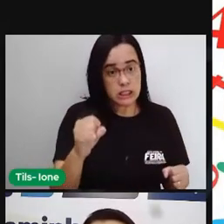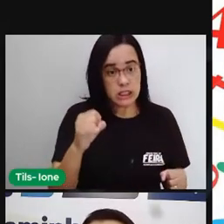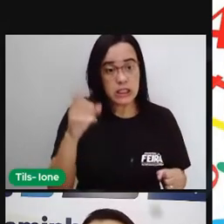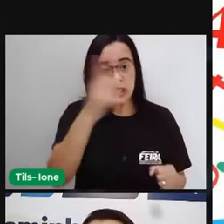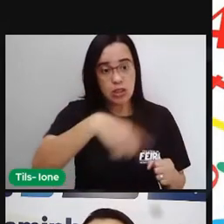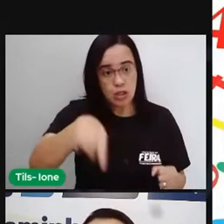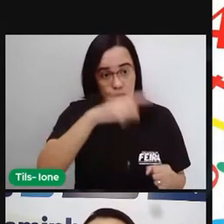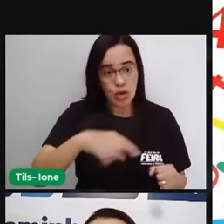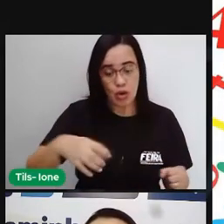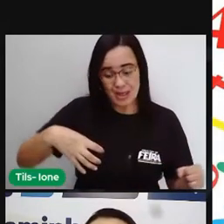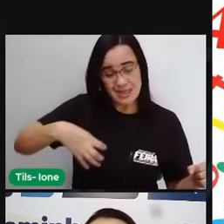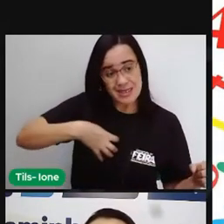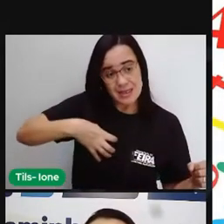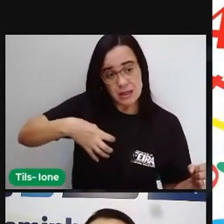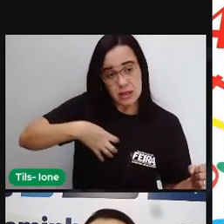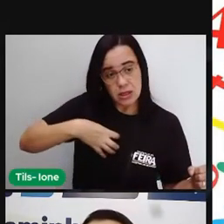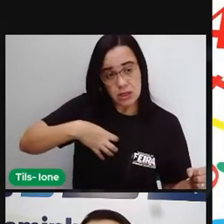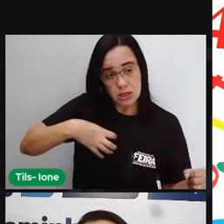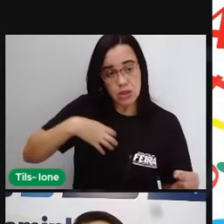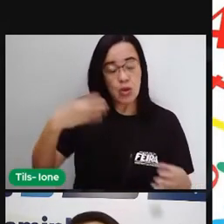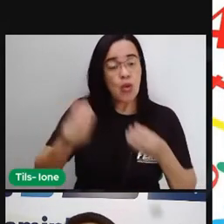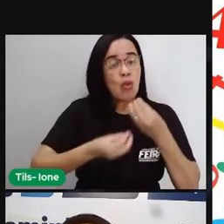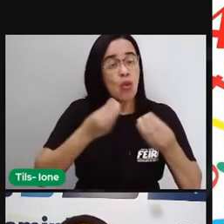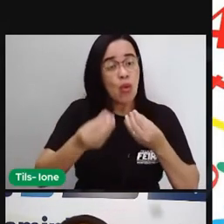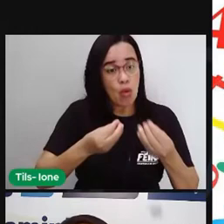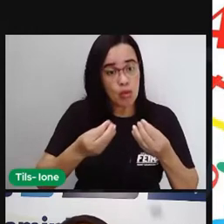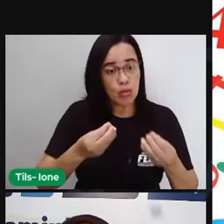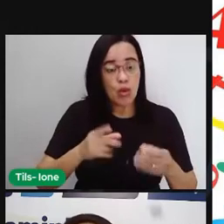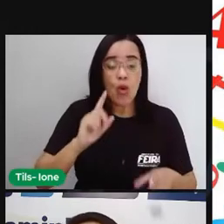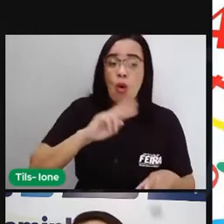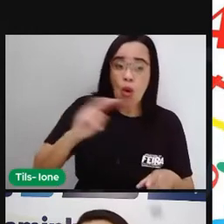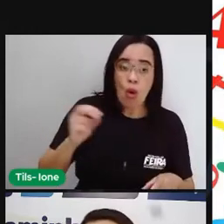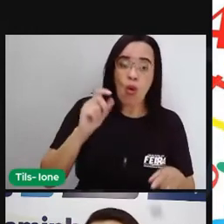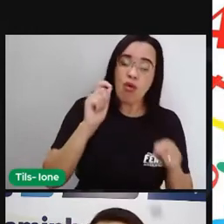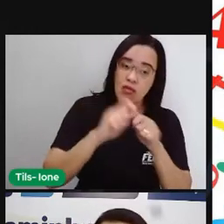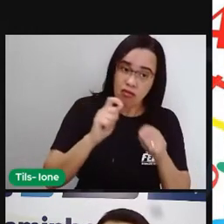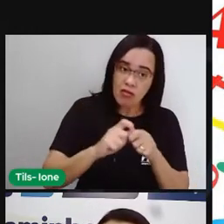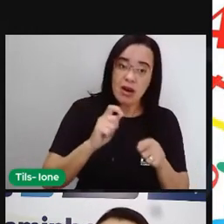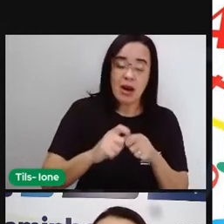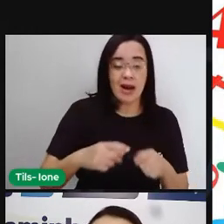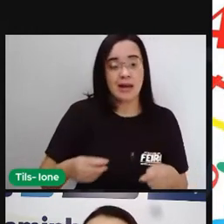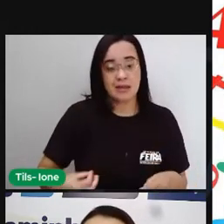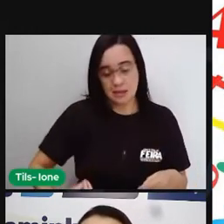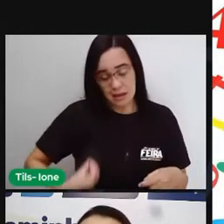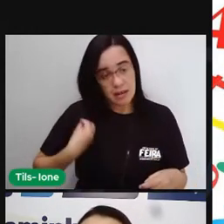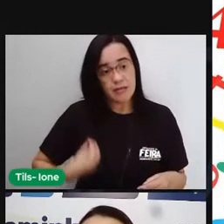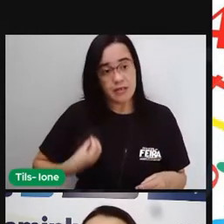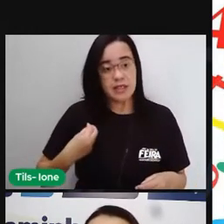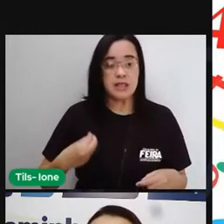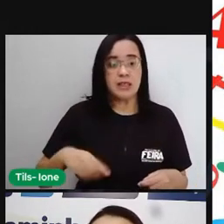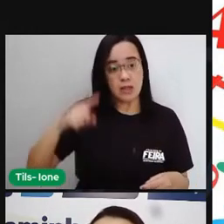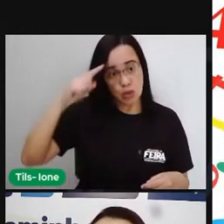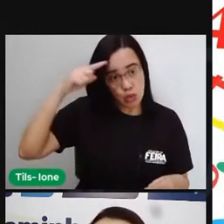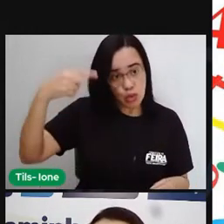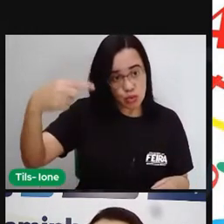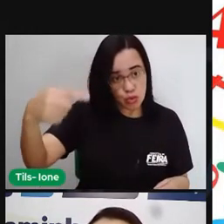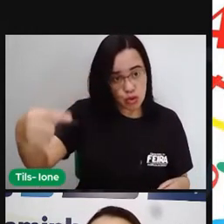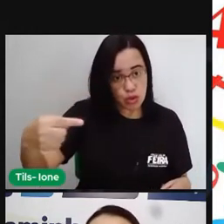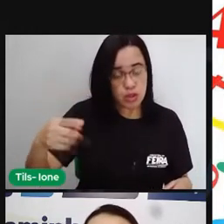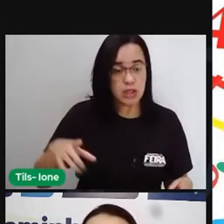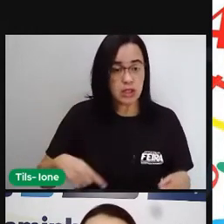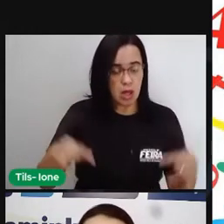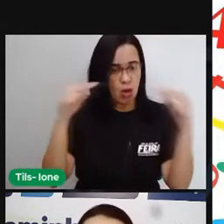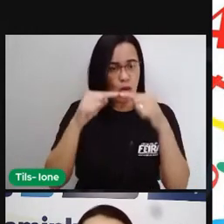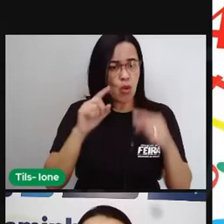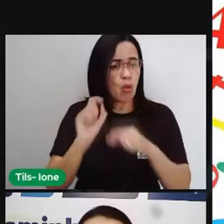Dependente do que a gente faça durante o nosso dia, das nossas atividades, o nosso coração pode bater mais rápido